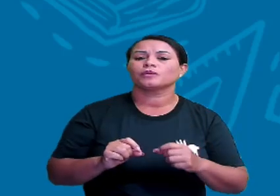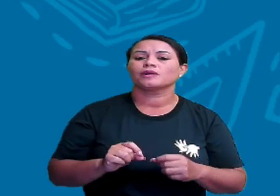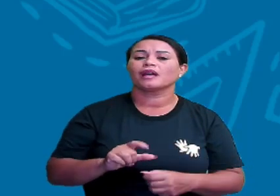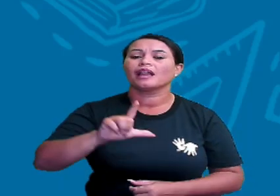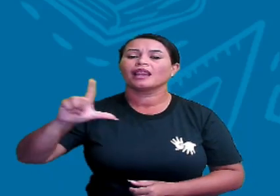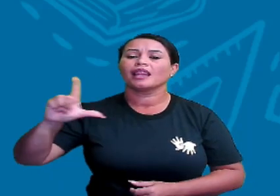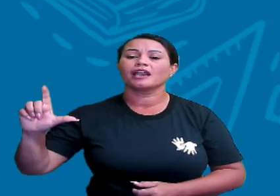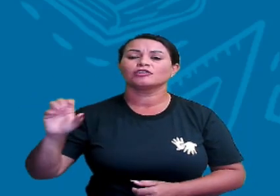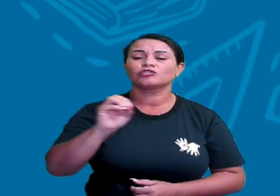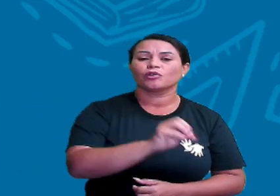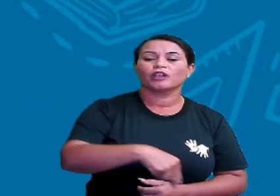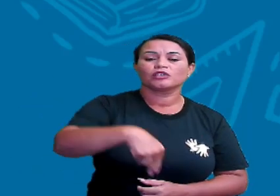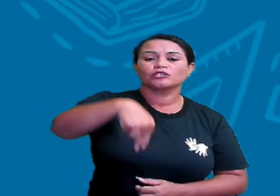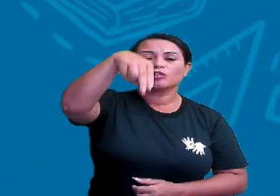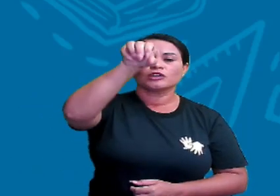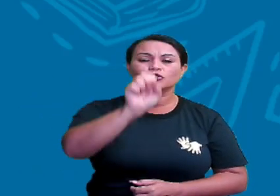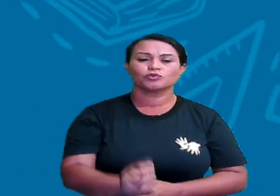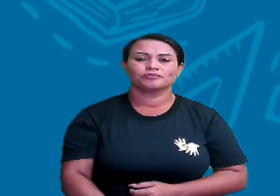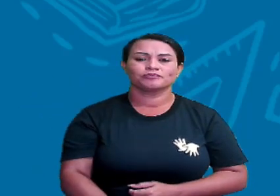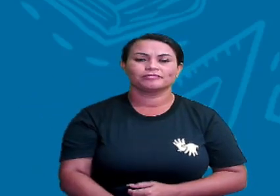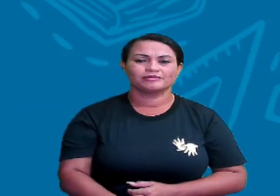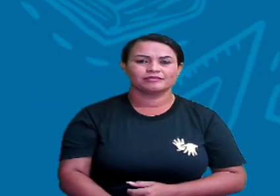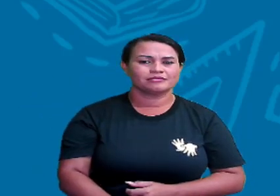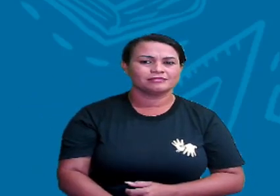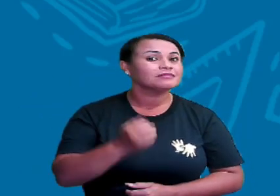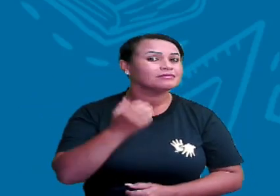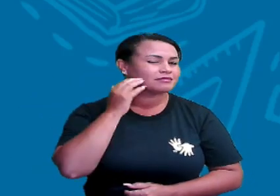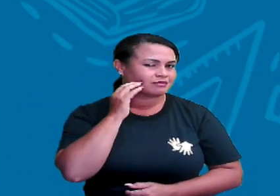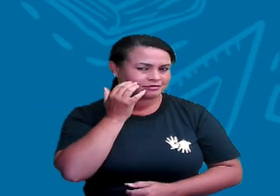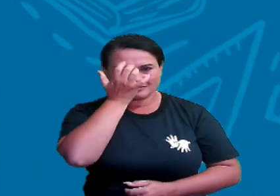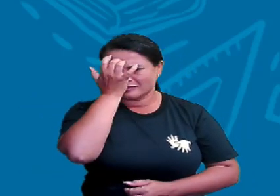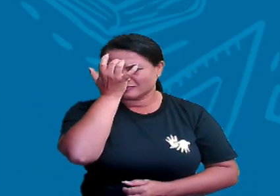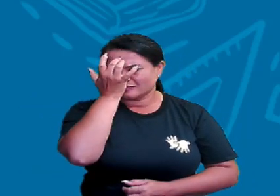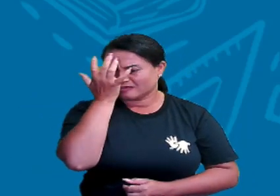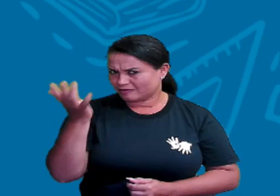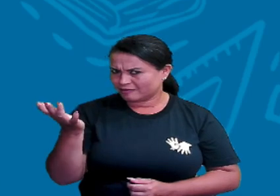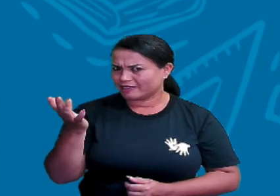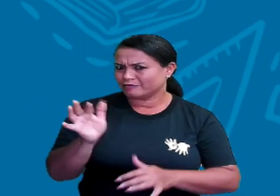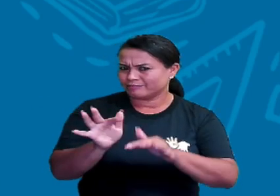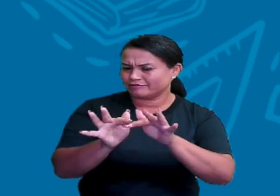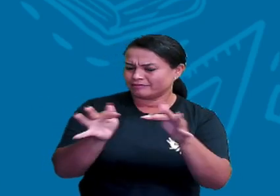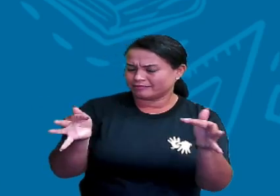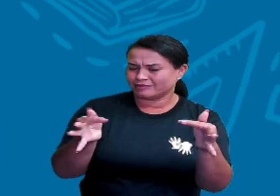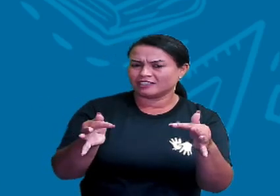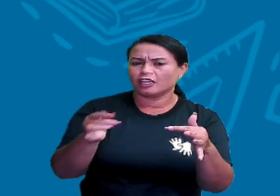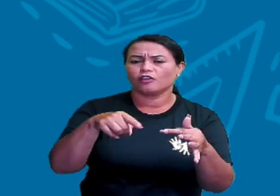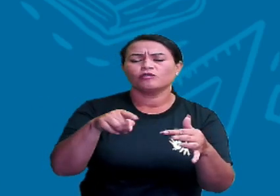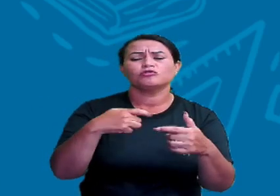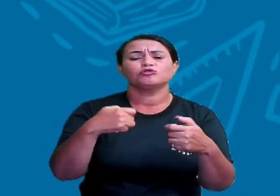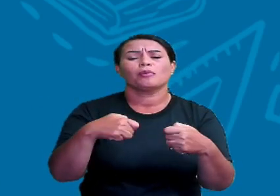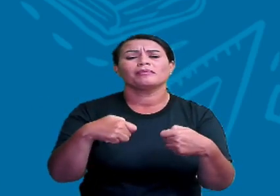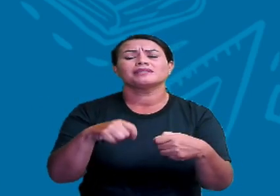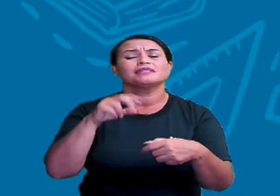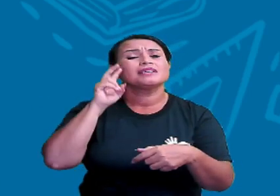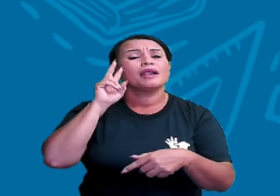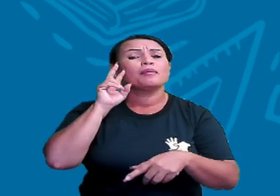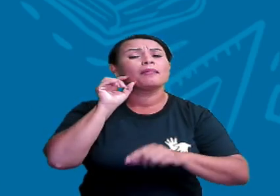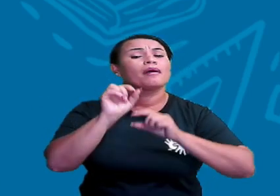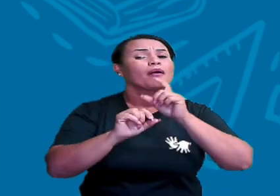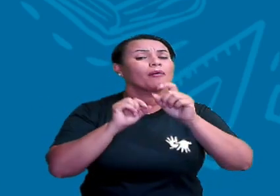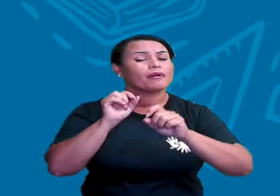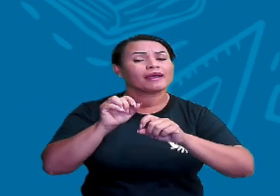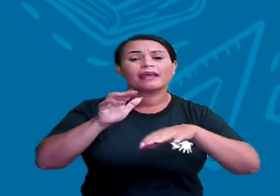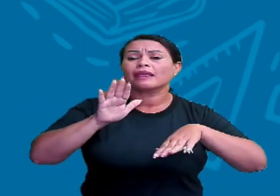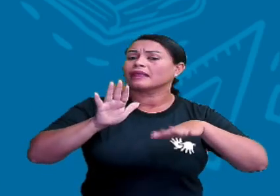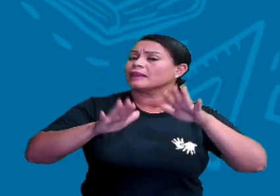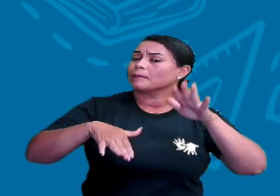leste, oeste, norte e sul. Muito fácil, né, gente? Muito simples. Você só precisa lembrar que